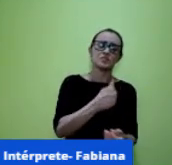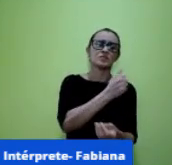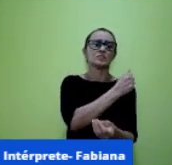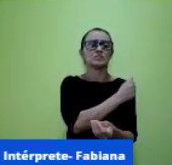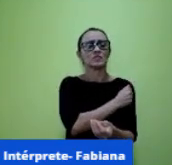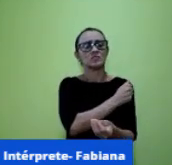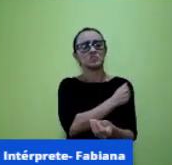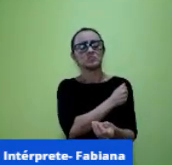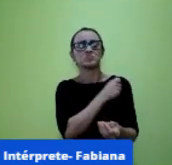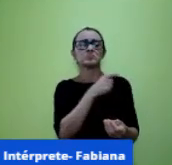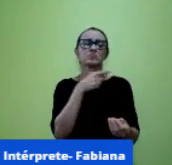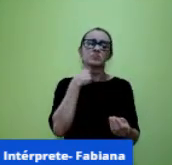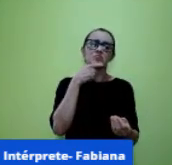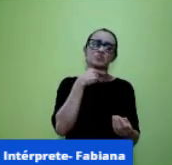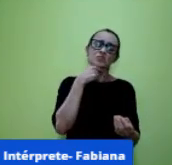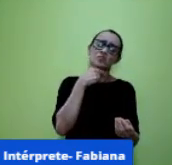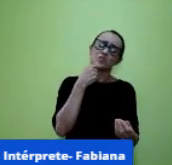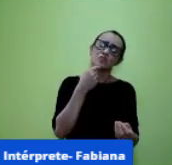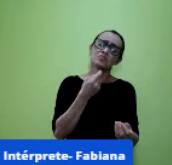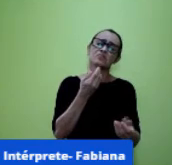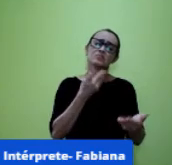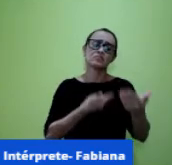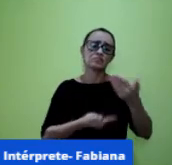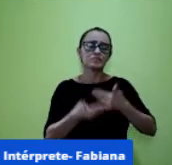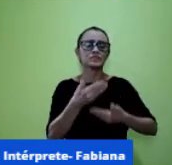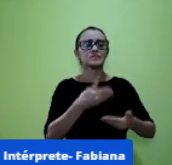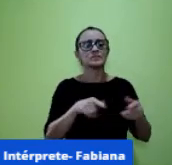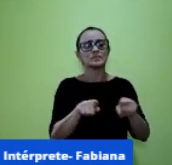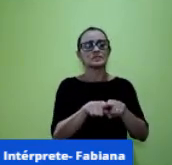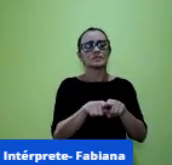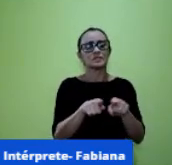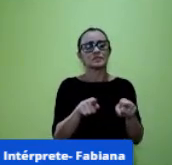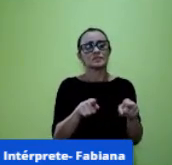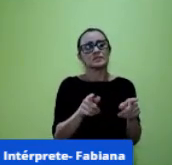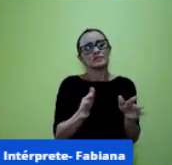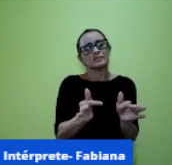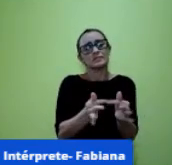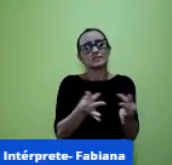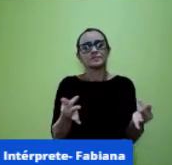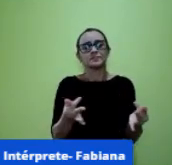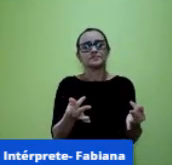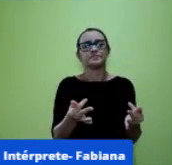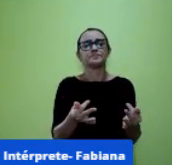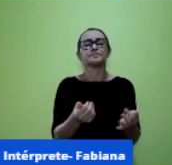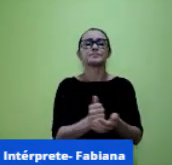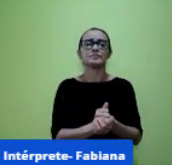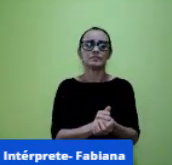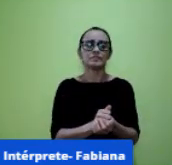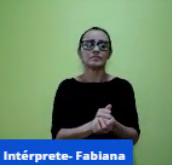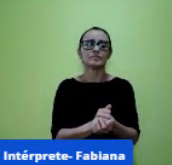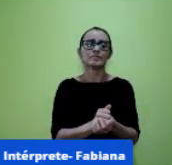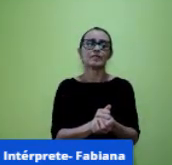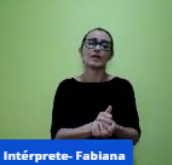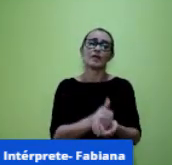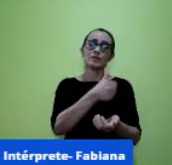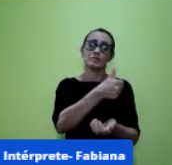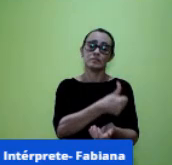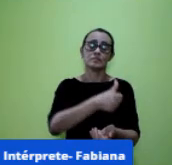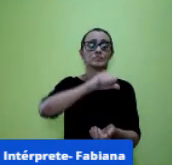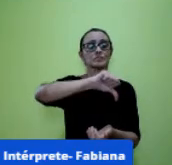dúvidas alguma coisa assim bem simples né aí em 1990 aí sim